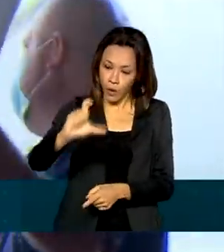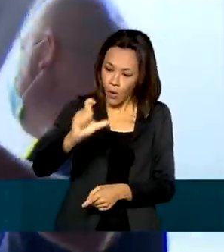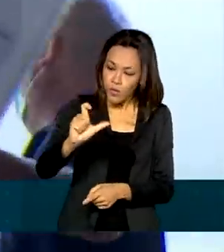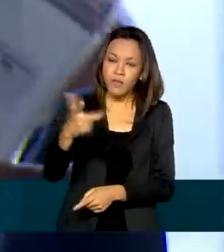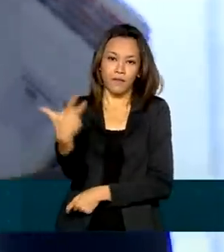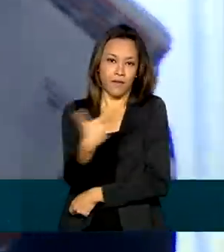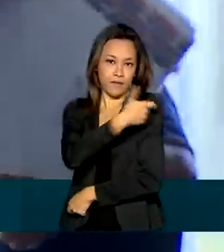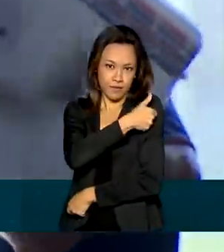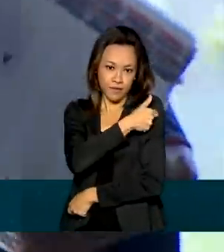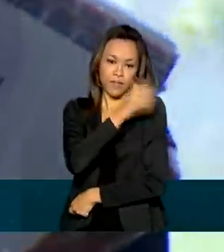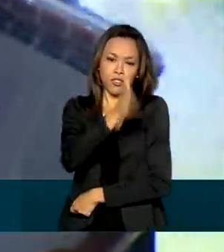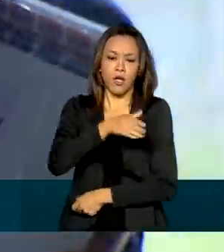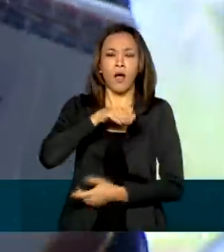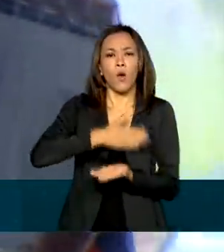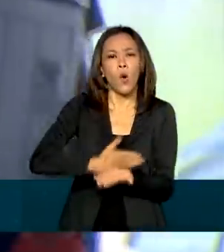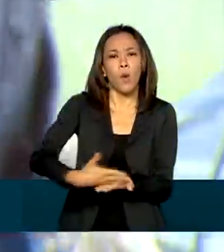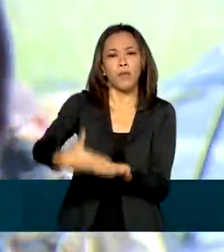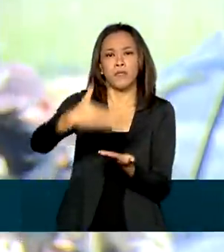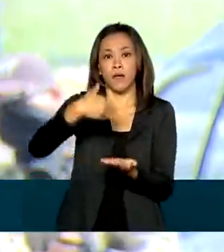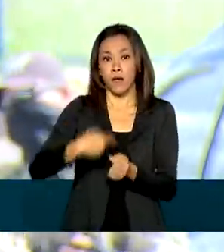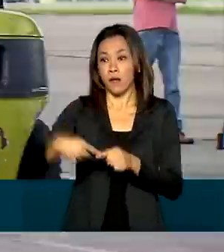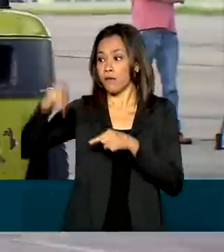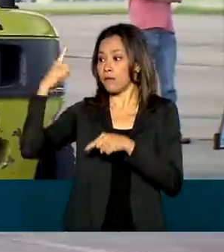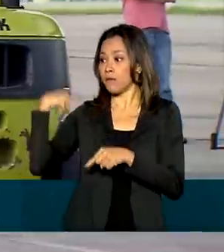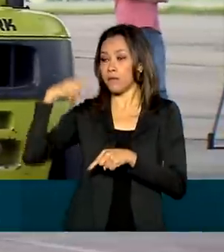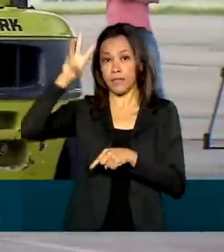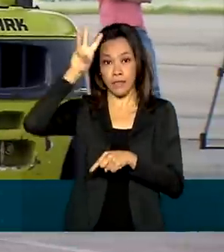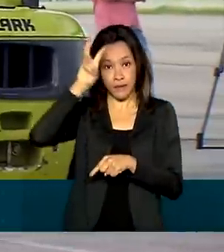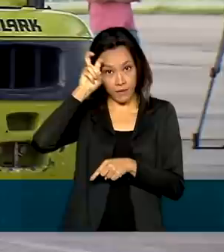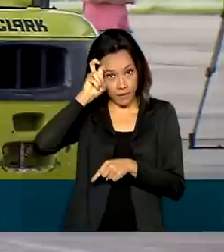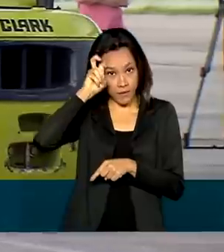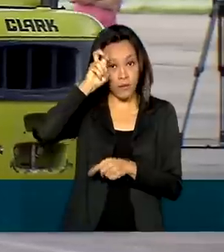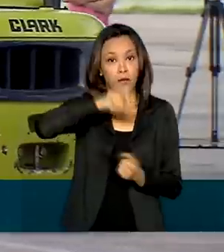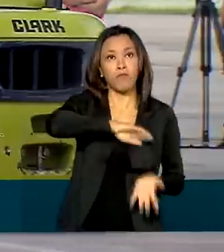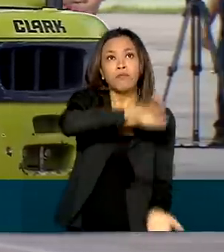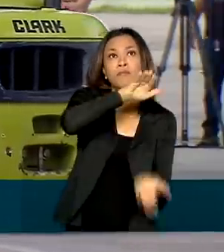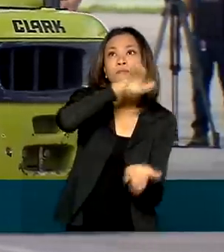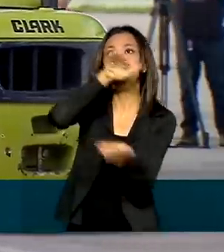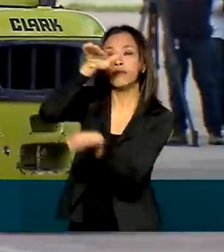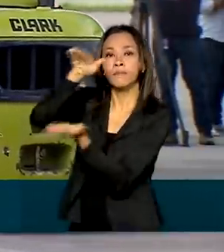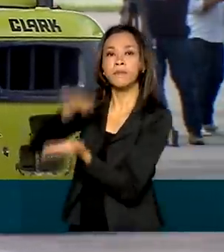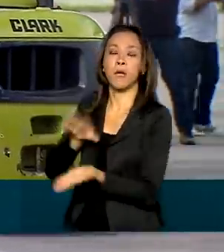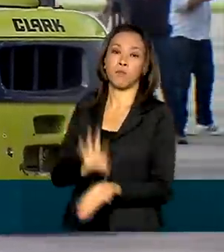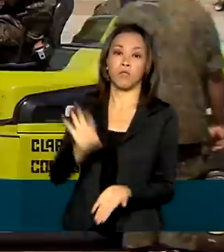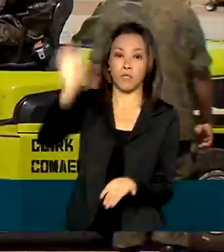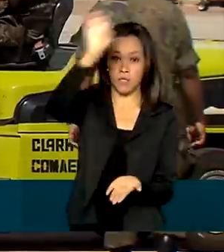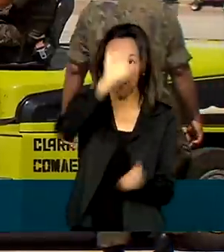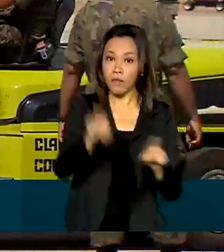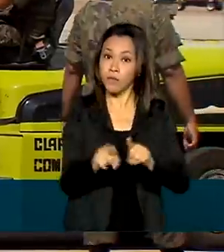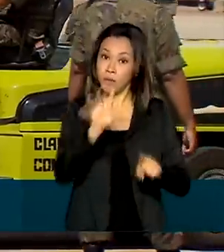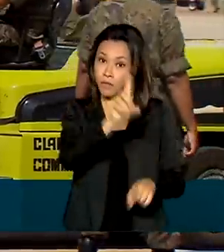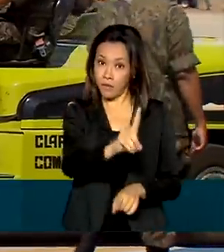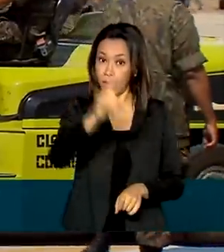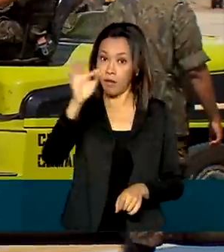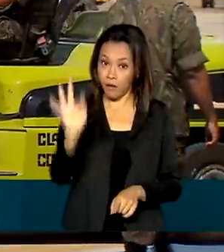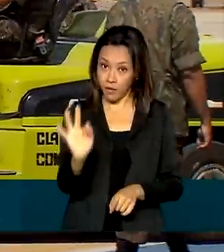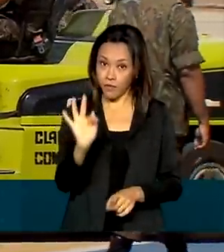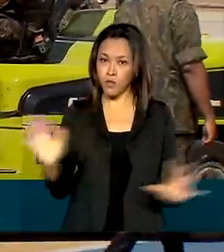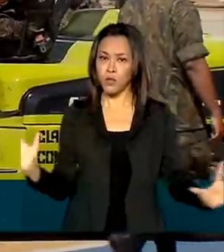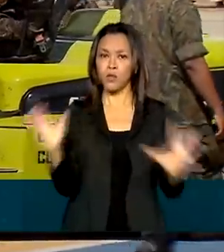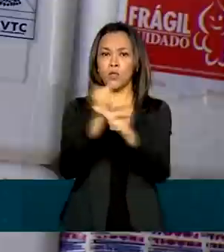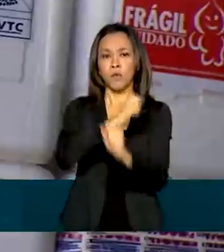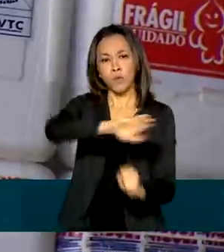começaram a ser distribuídas nesta quinta-feira para todos os estados e o Distrito Federal. Desse total,